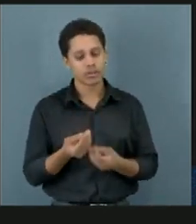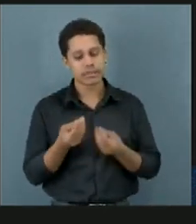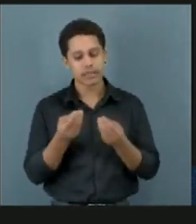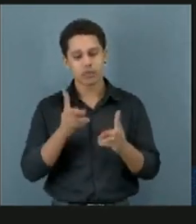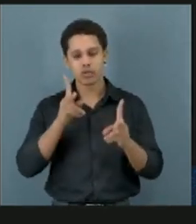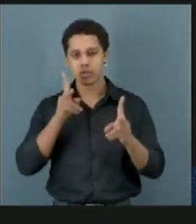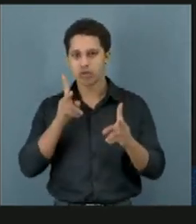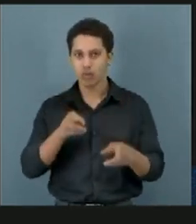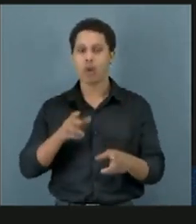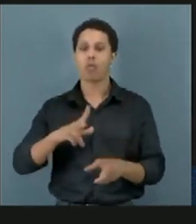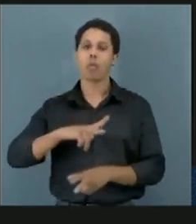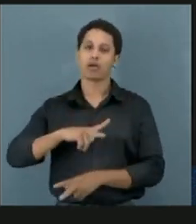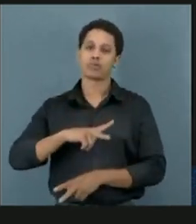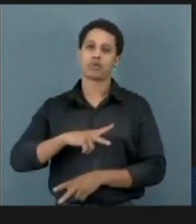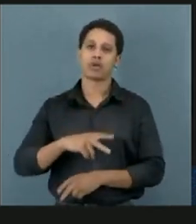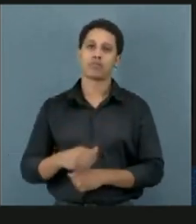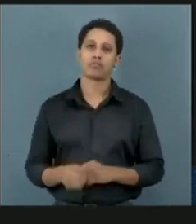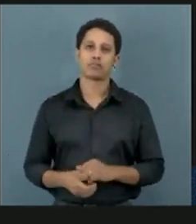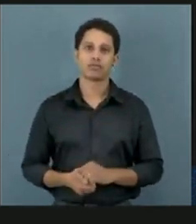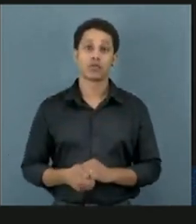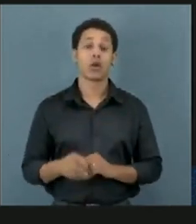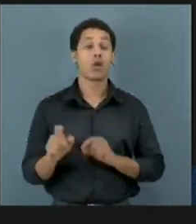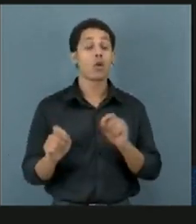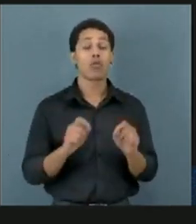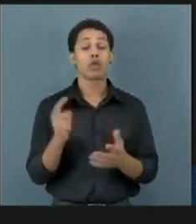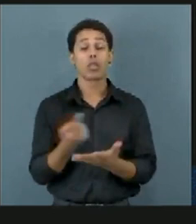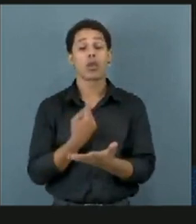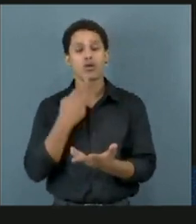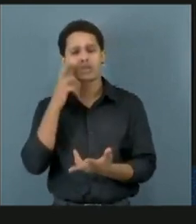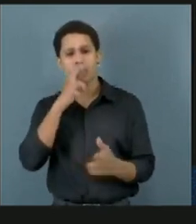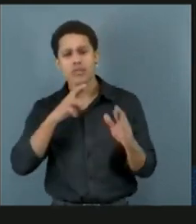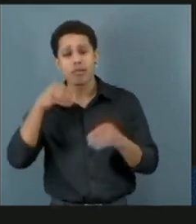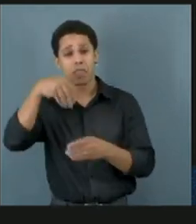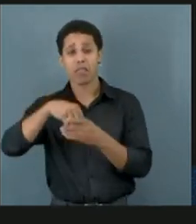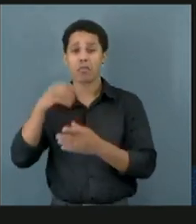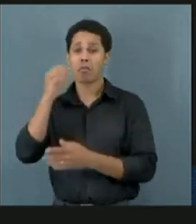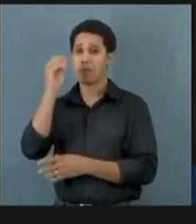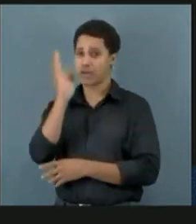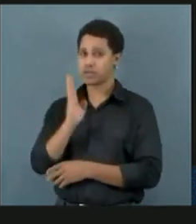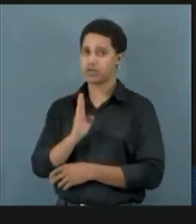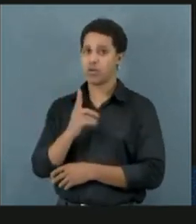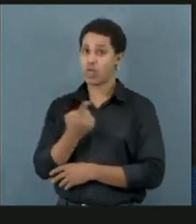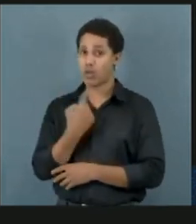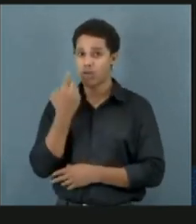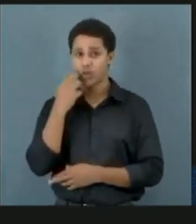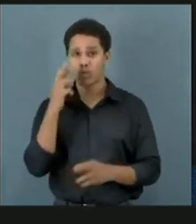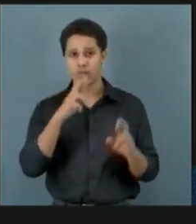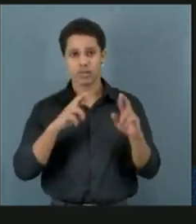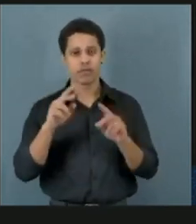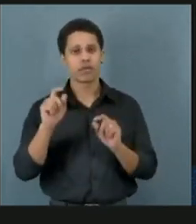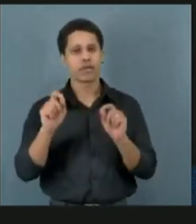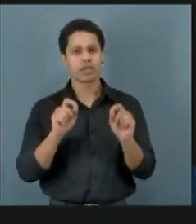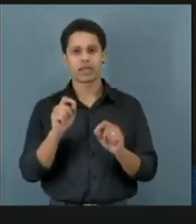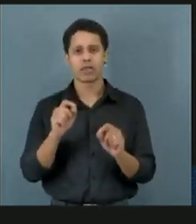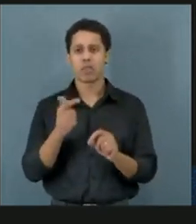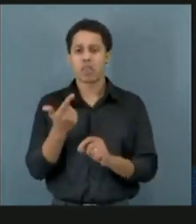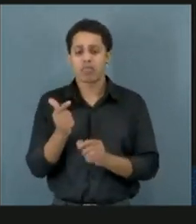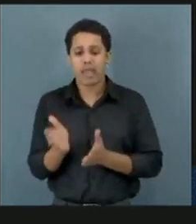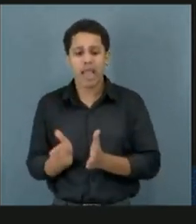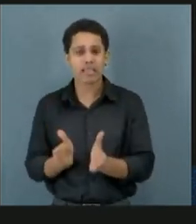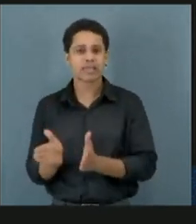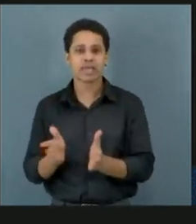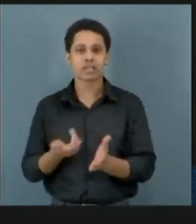no sistema privado. O que é que nós observamos no Brasil? Nós observamos que não há acesso